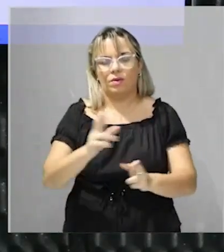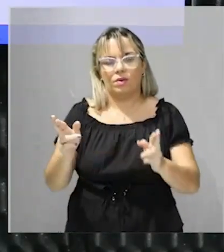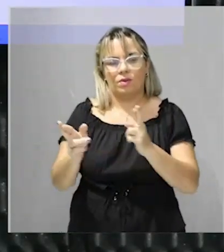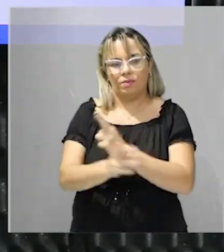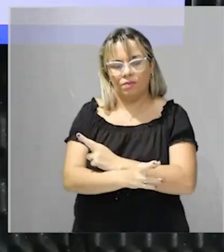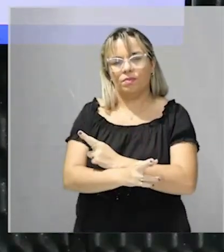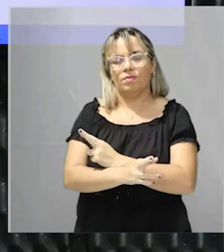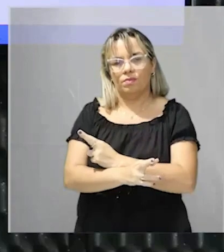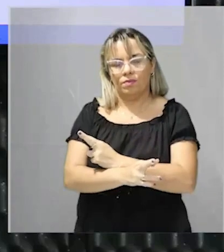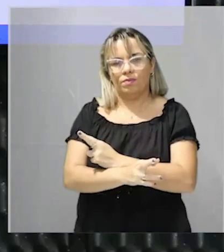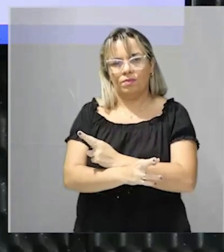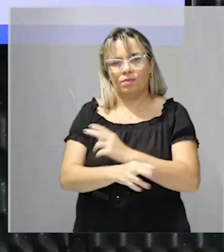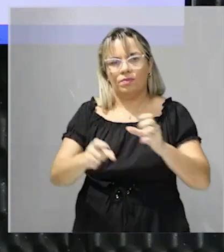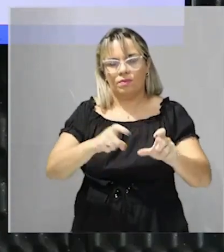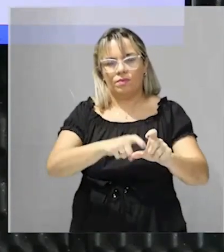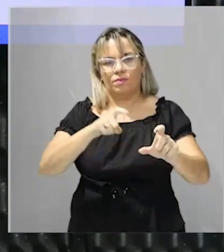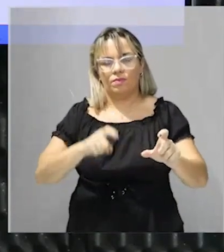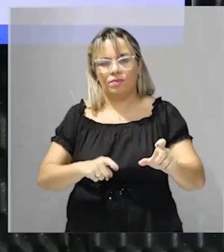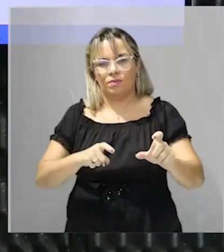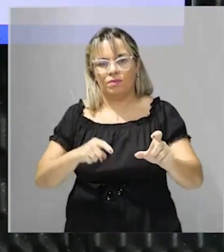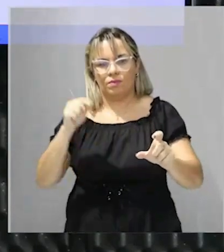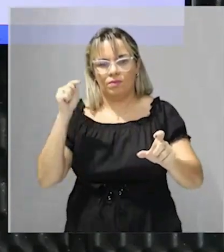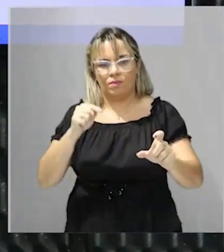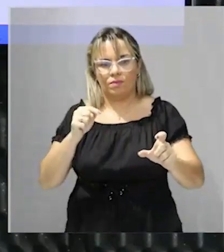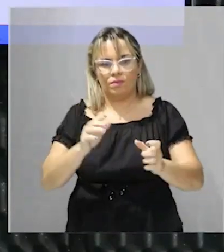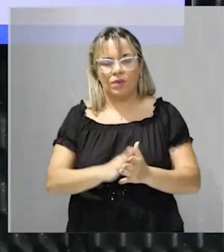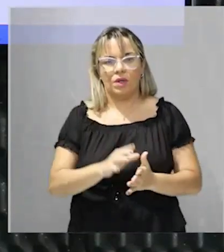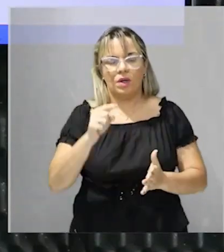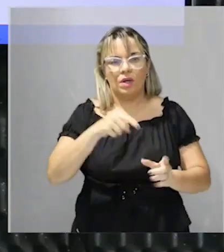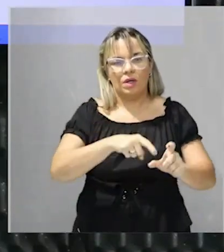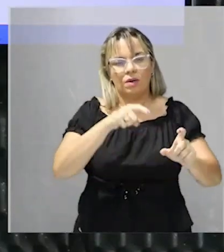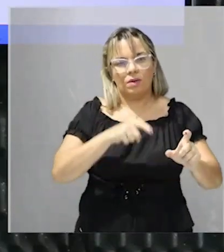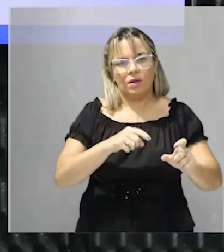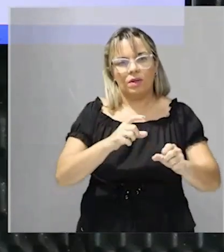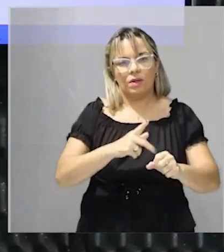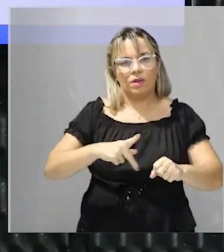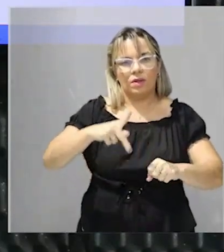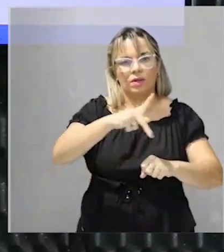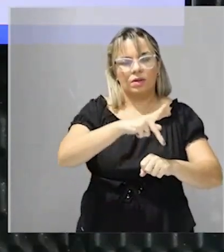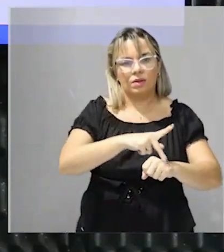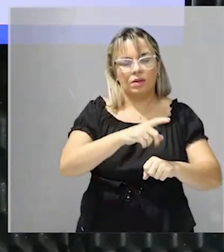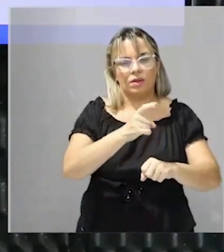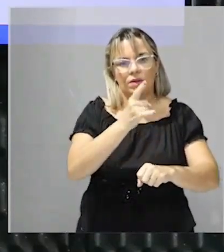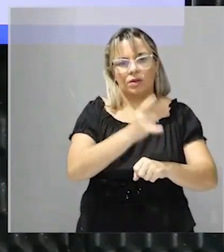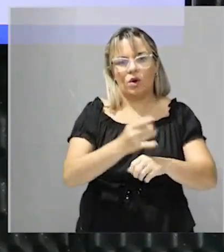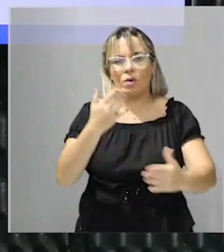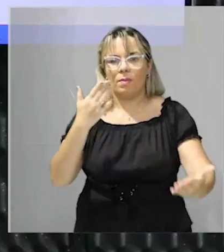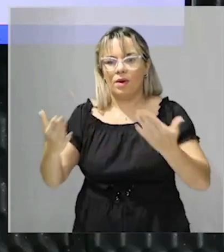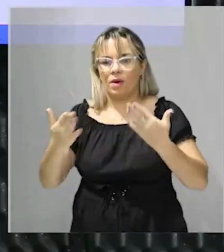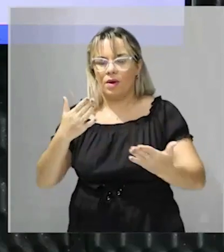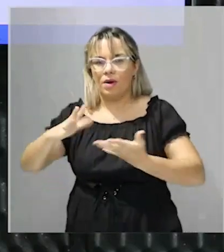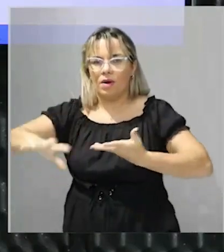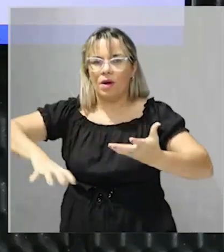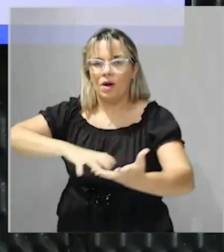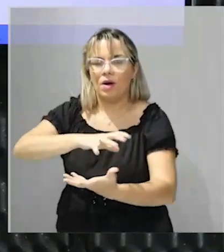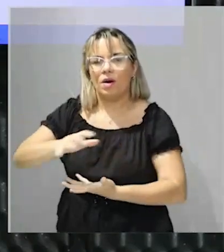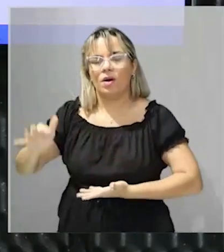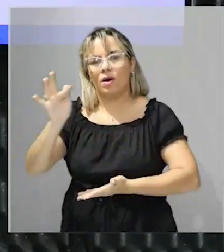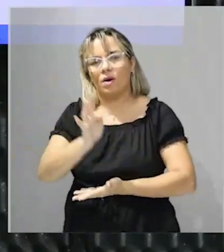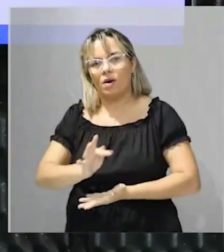entre a independência do Haiti e a revolução francesa ou seja eles trazem aquele ideal